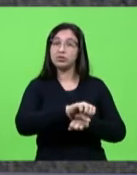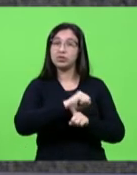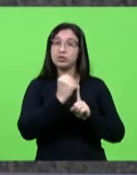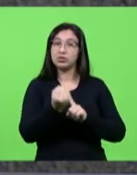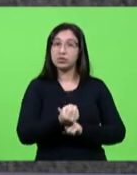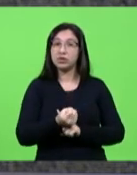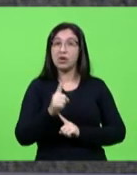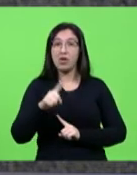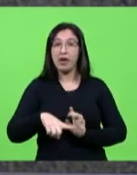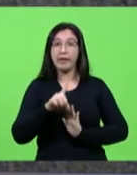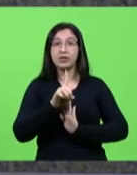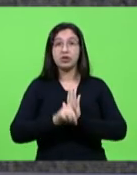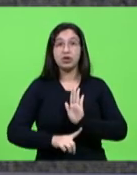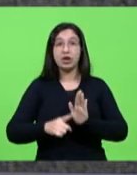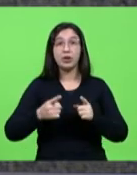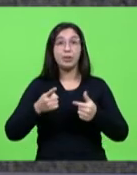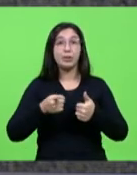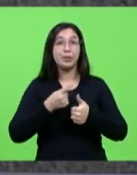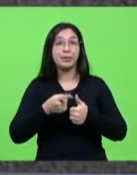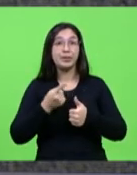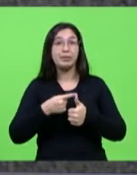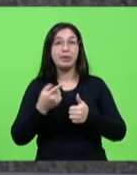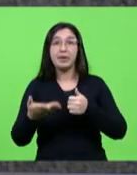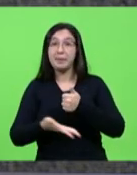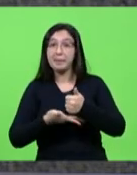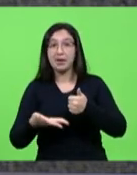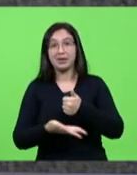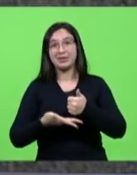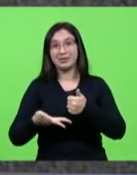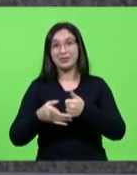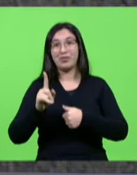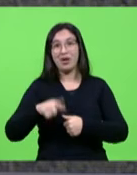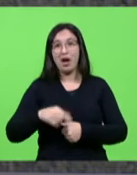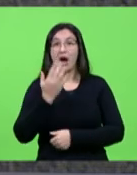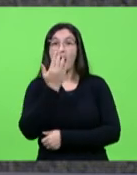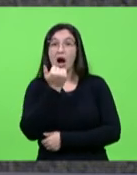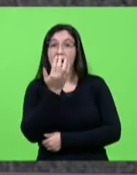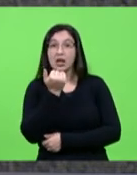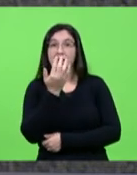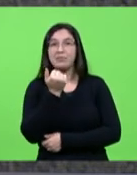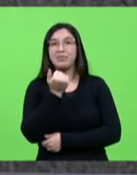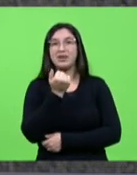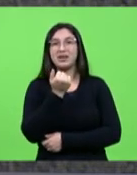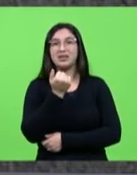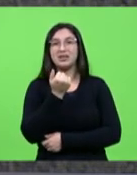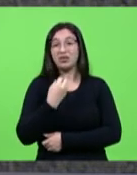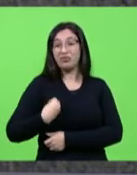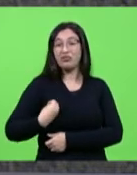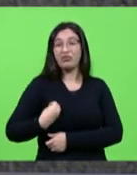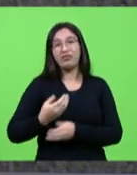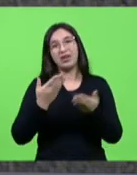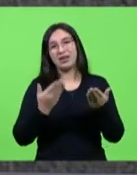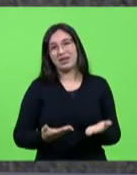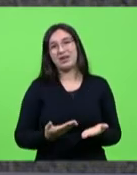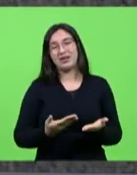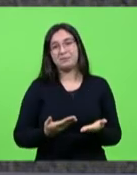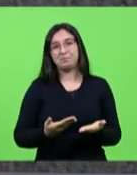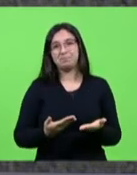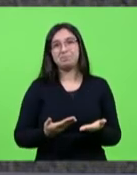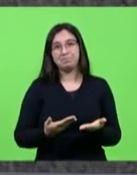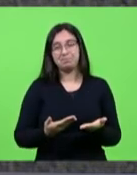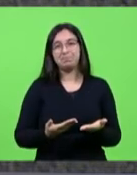gente fala de um direito primeiro básico que é o direito à alimentação à subsistência e quando a gente tem